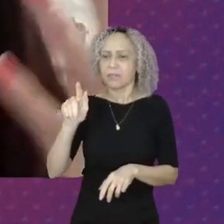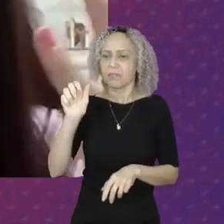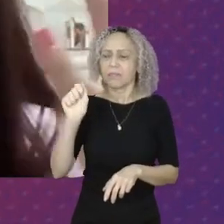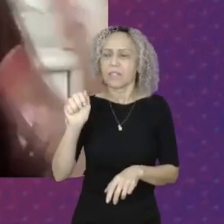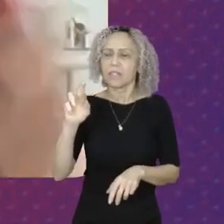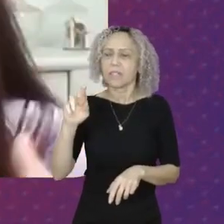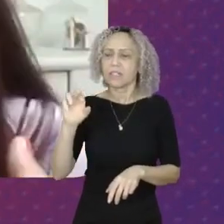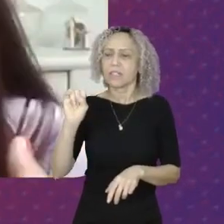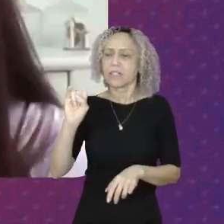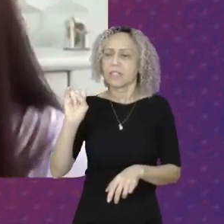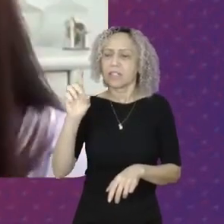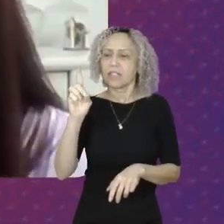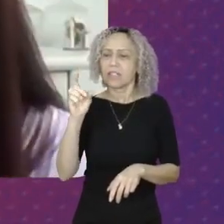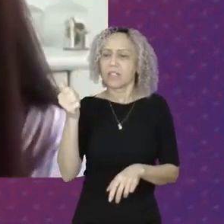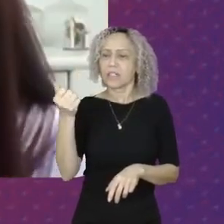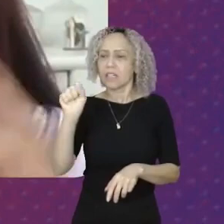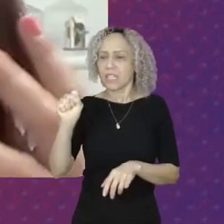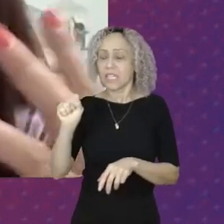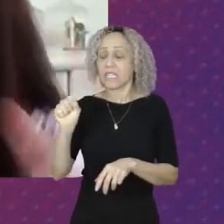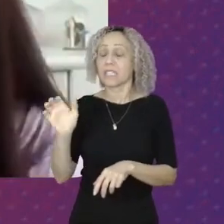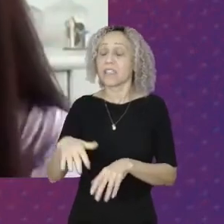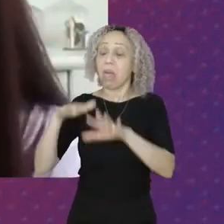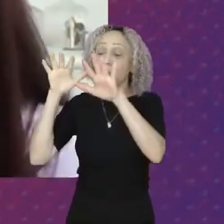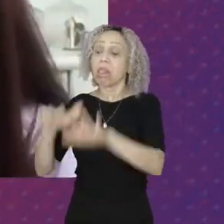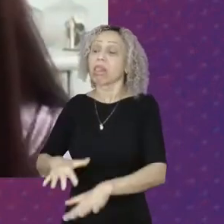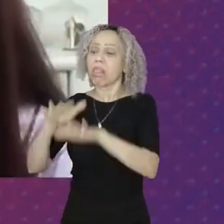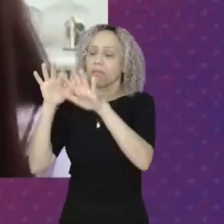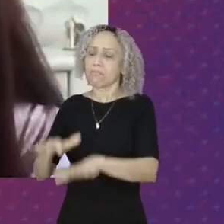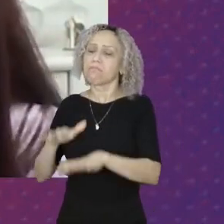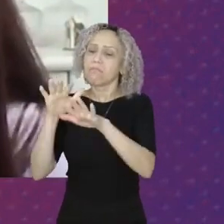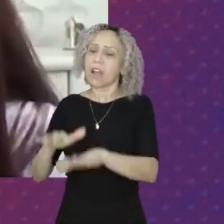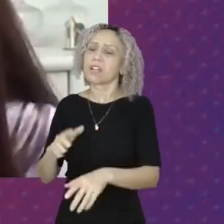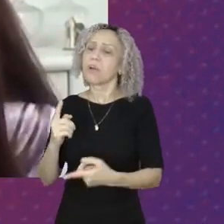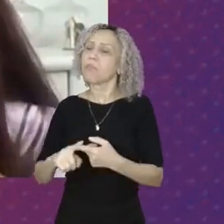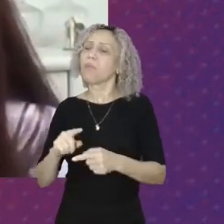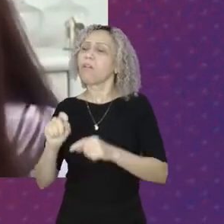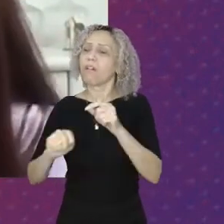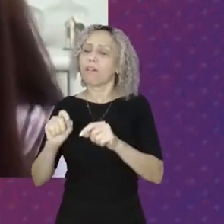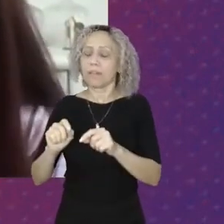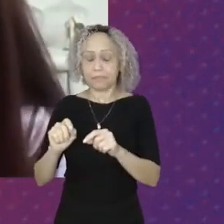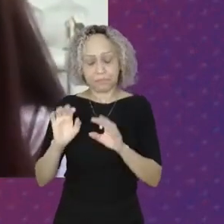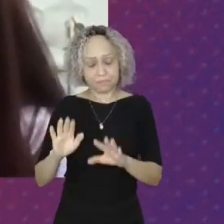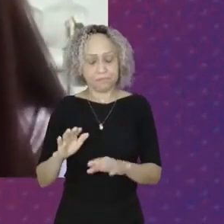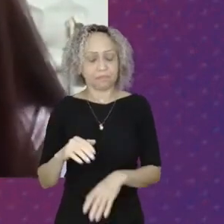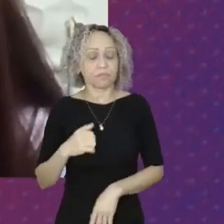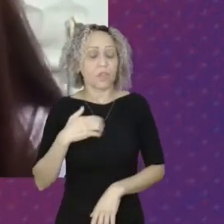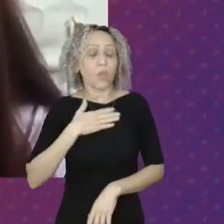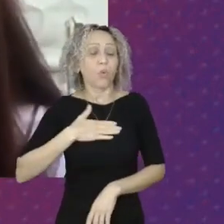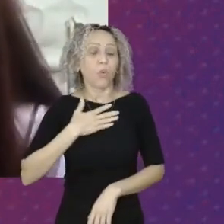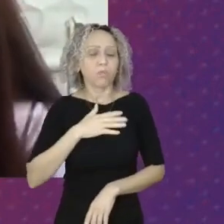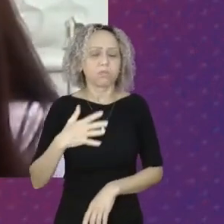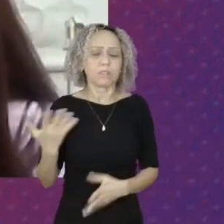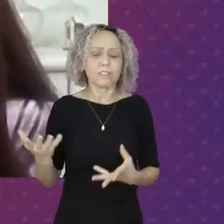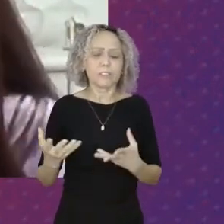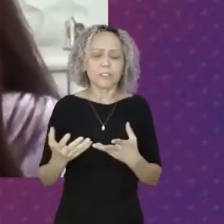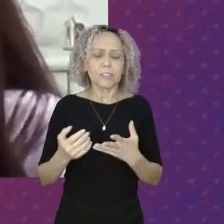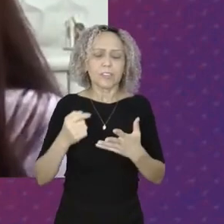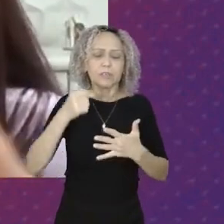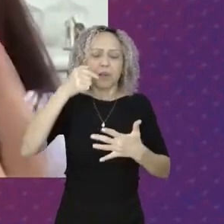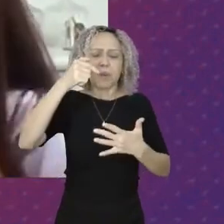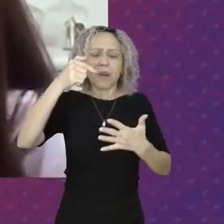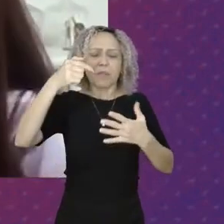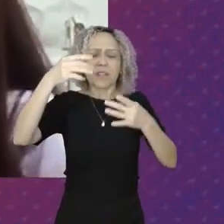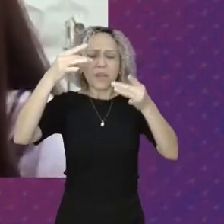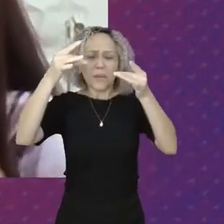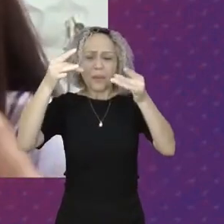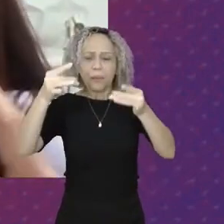viver Se bem que A gente começou Falando Introduzindo Um pouco Isso Mas eu gostaria De explorar Mais Esse